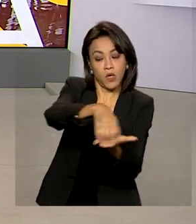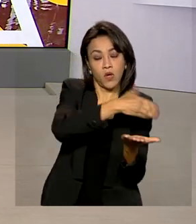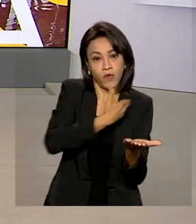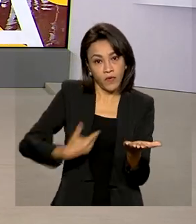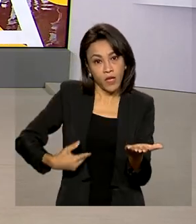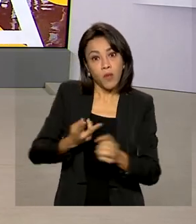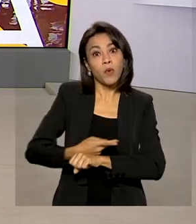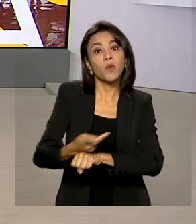desaparecidos.